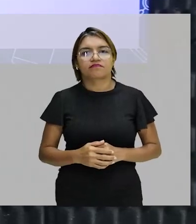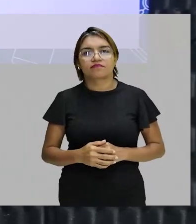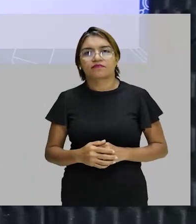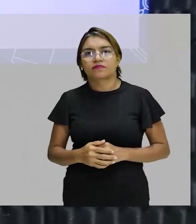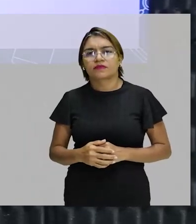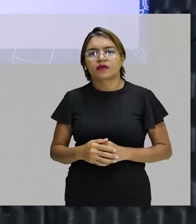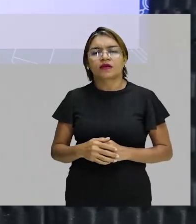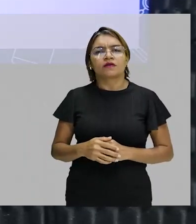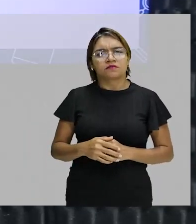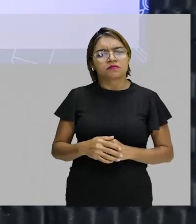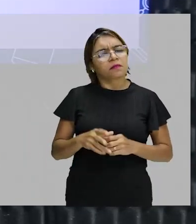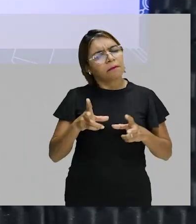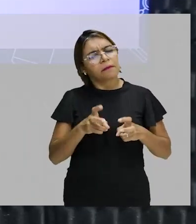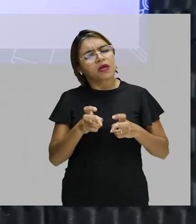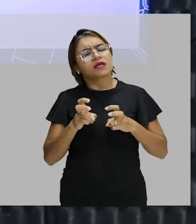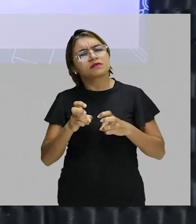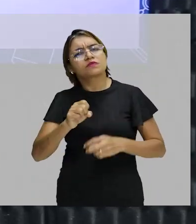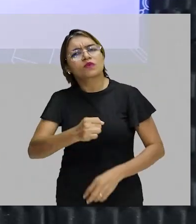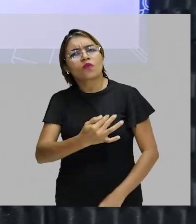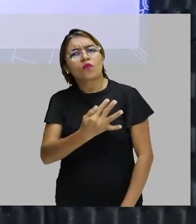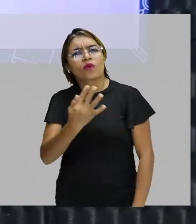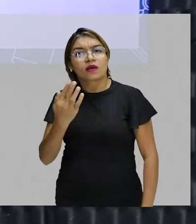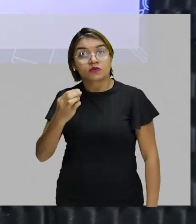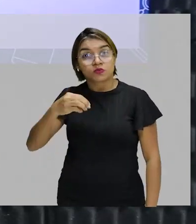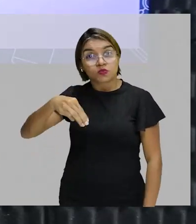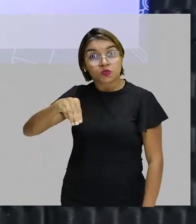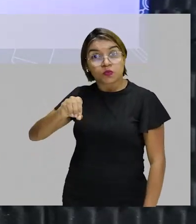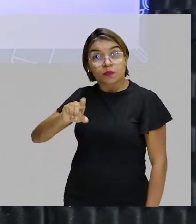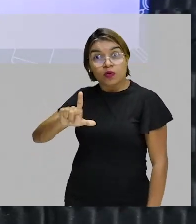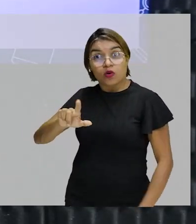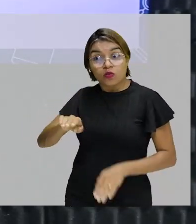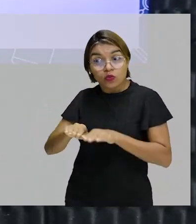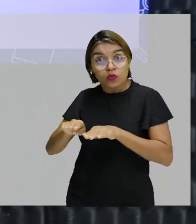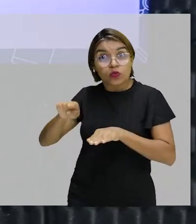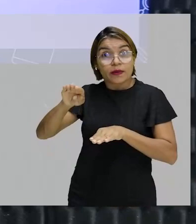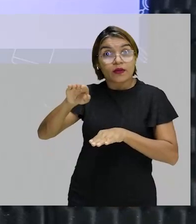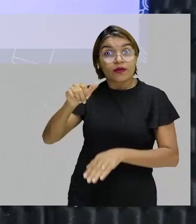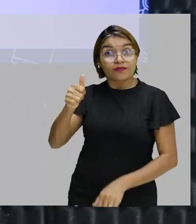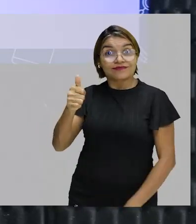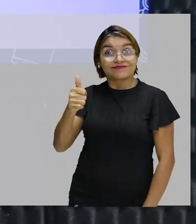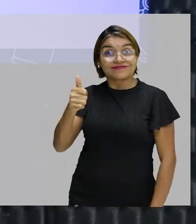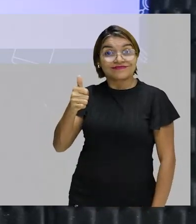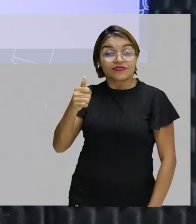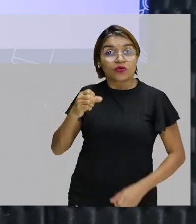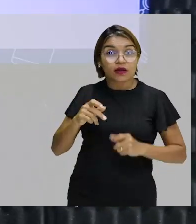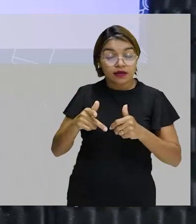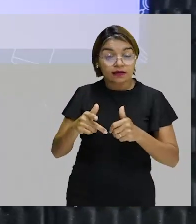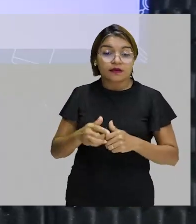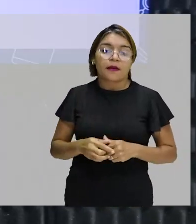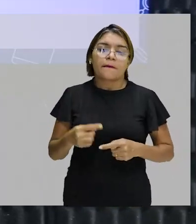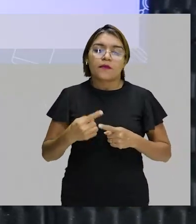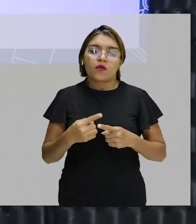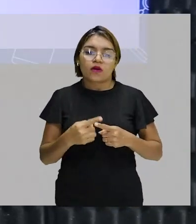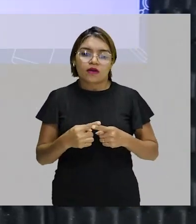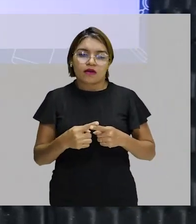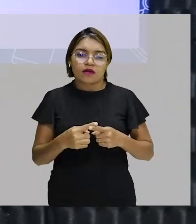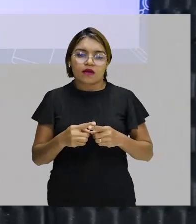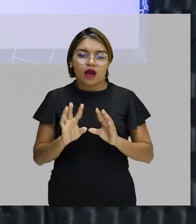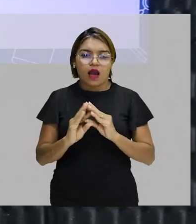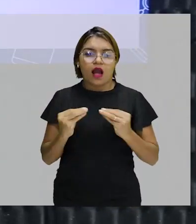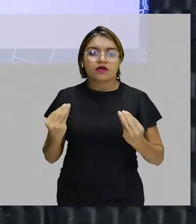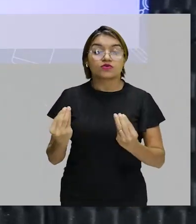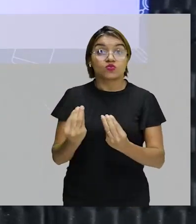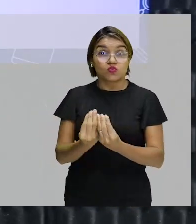dá para perceber que a quantidade de mol é superior a 1, ok? Porque a amostra, a